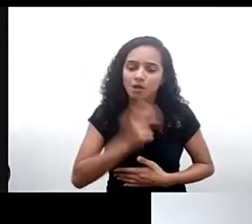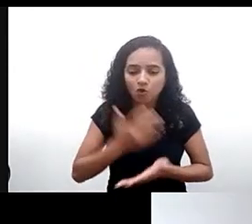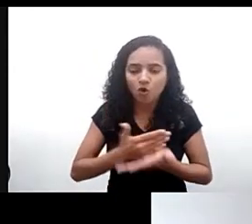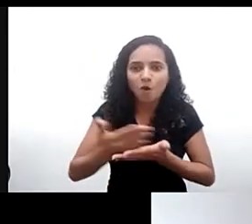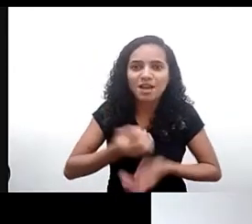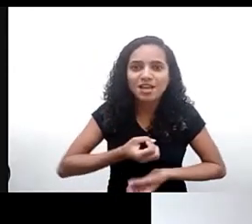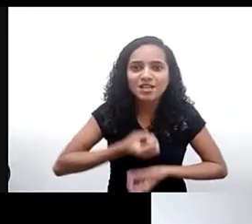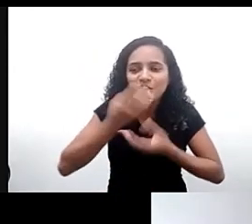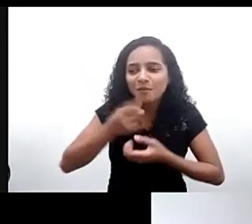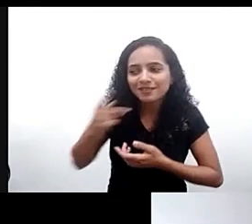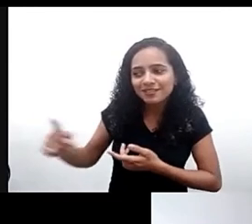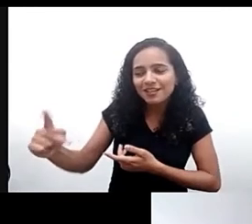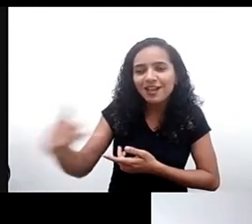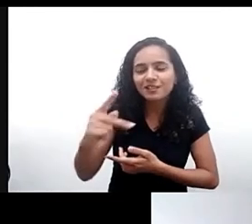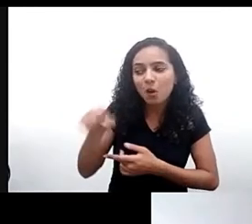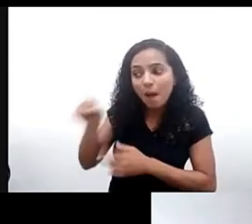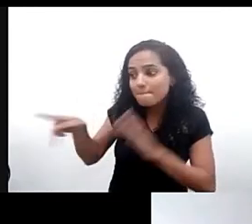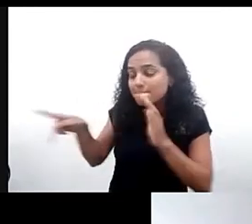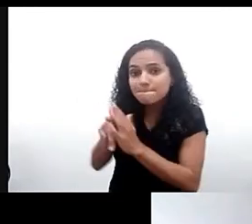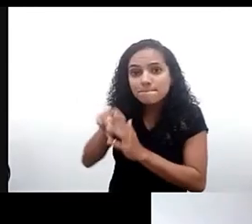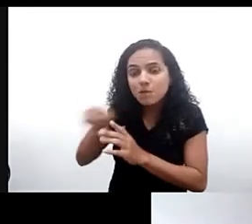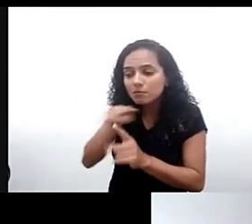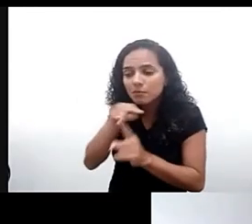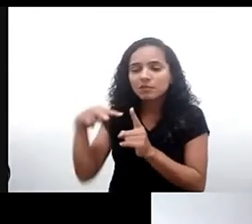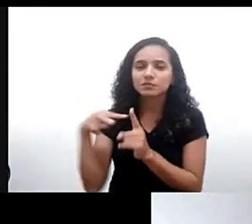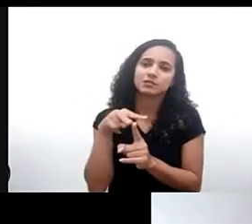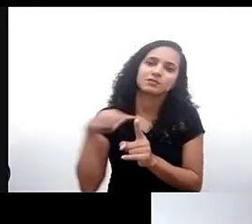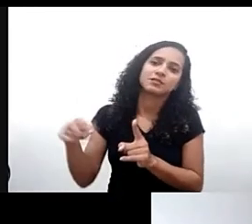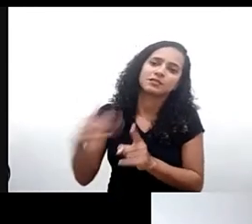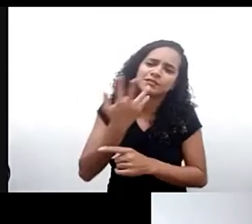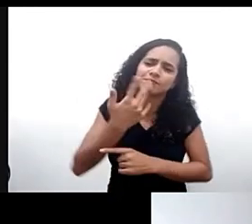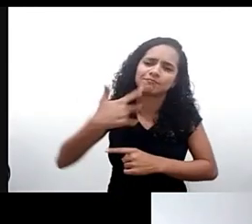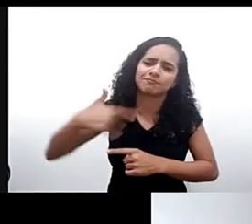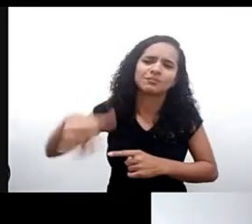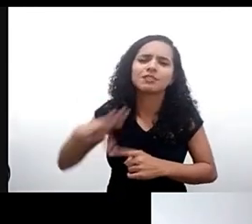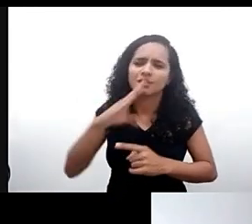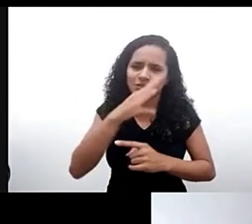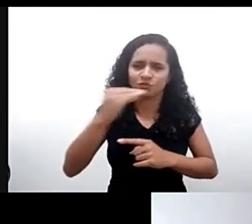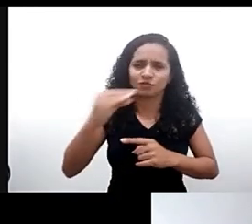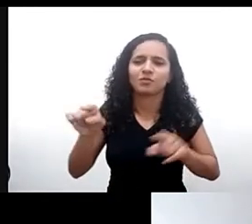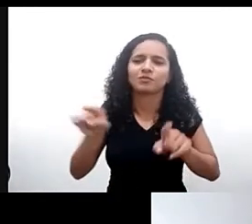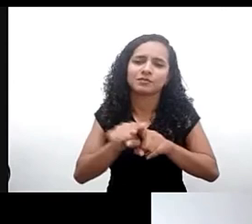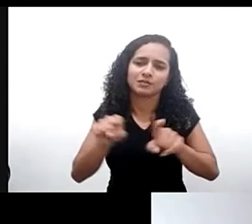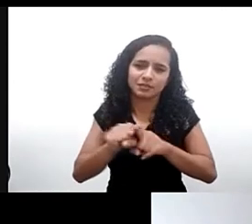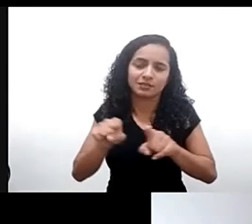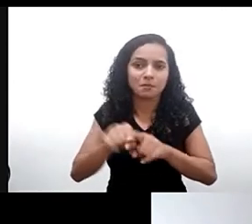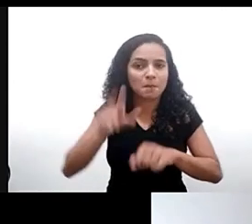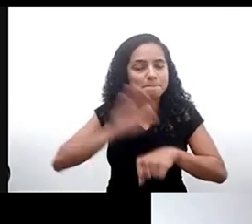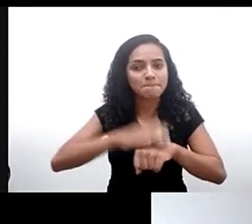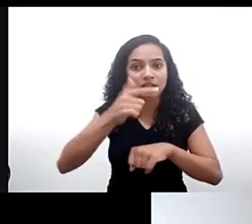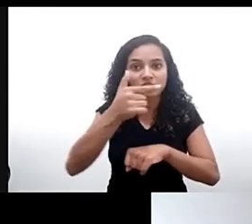da perspectiva das contribuições de crianças e jovens que foram mais de 700